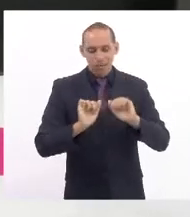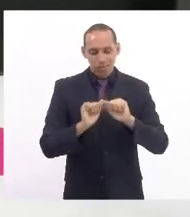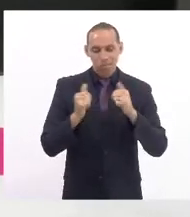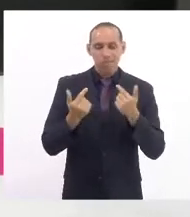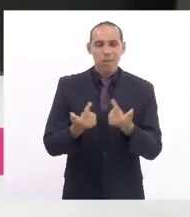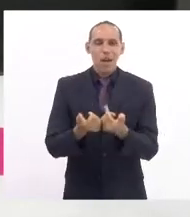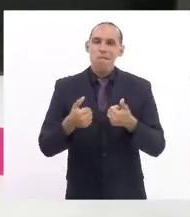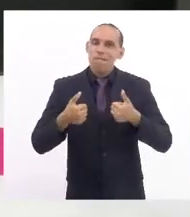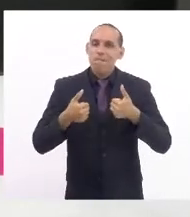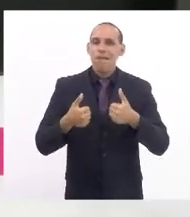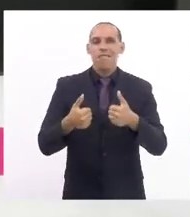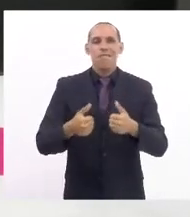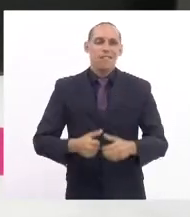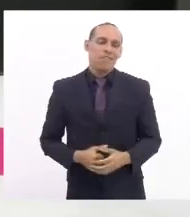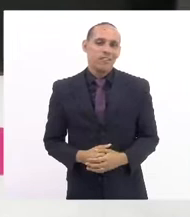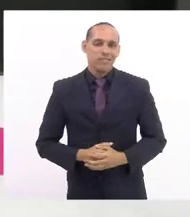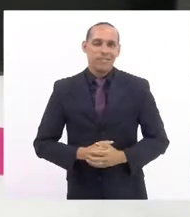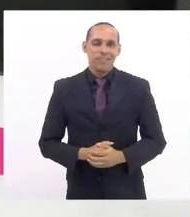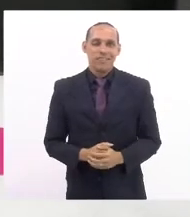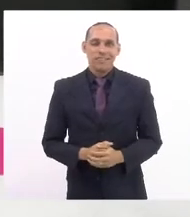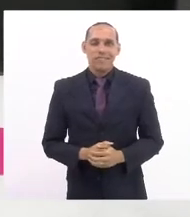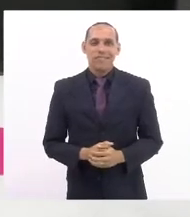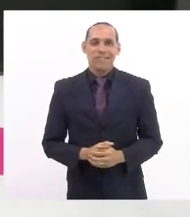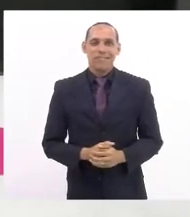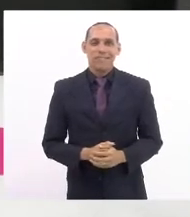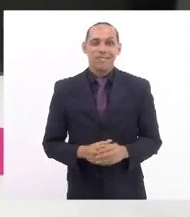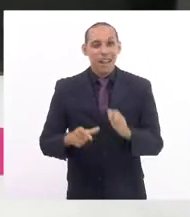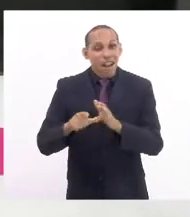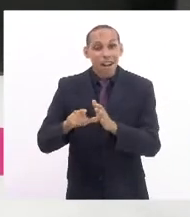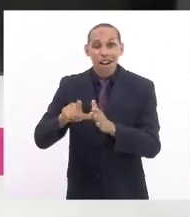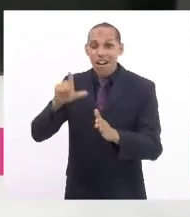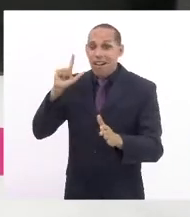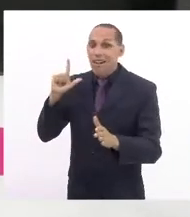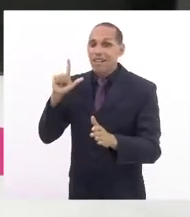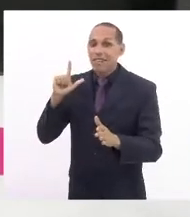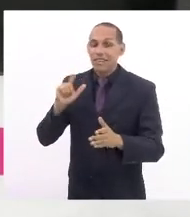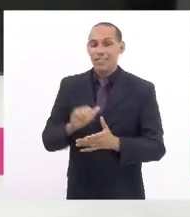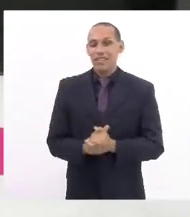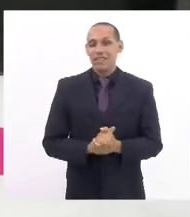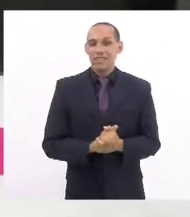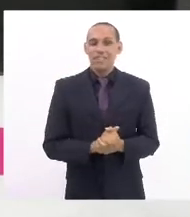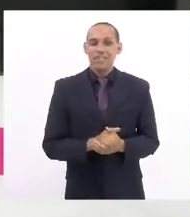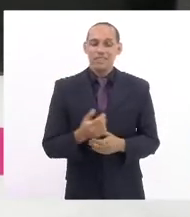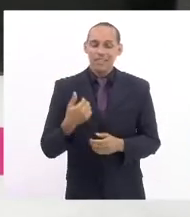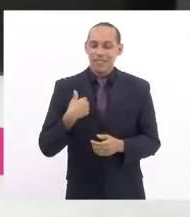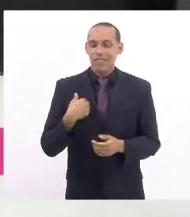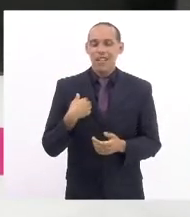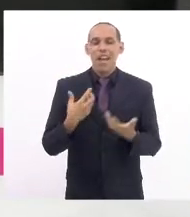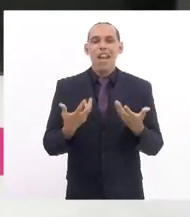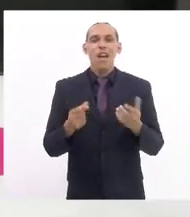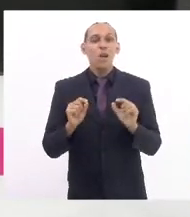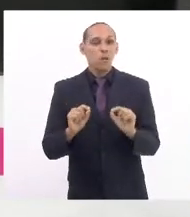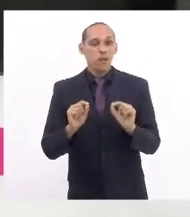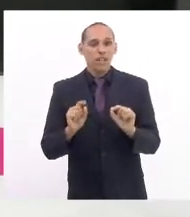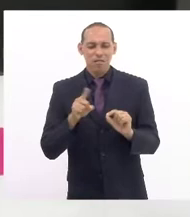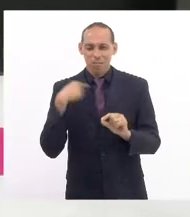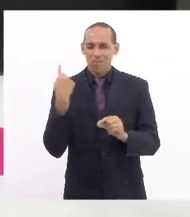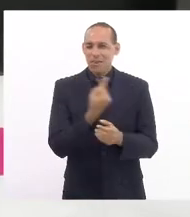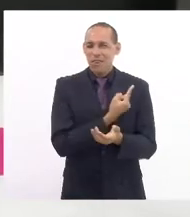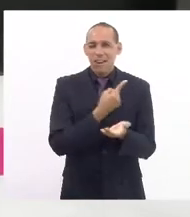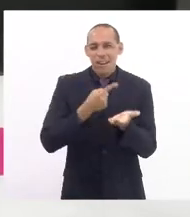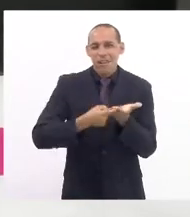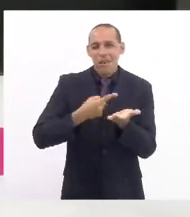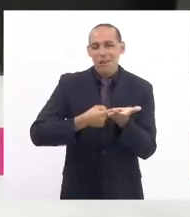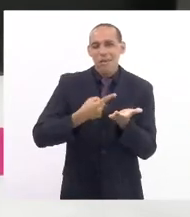Legislativa. E eu quero, antes de passar, hoje nós combinamos que vamos ter a